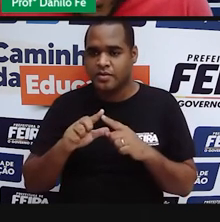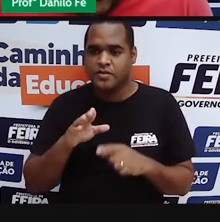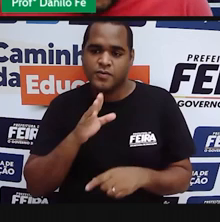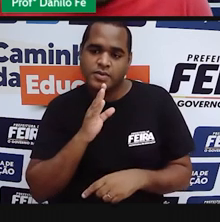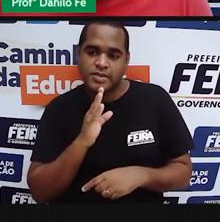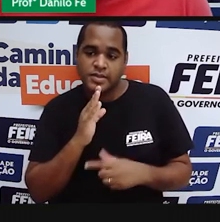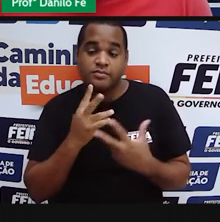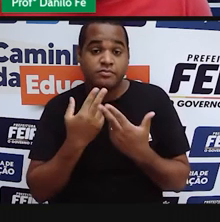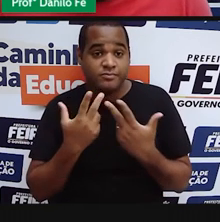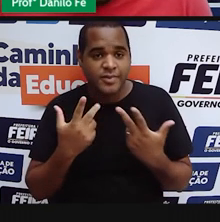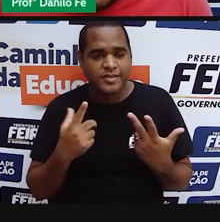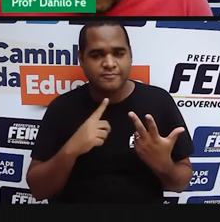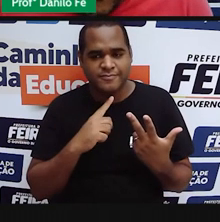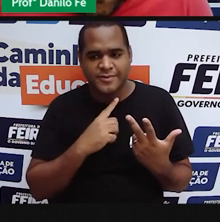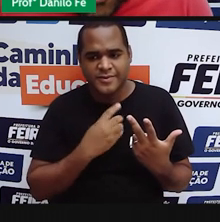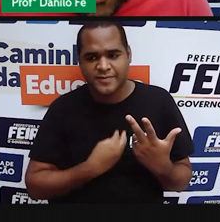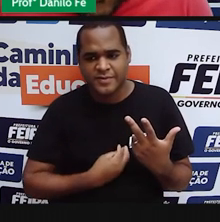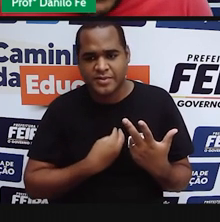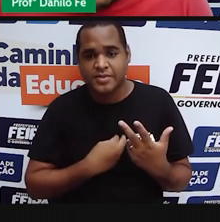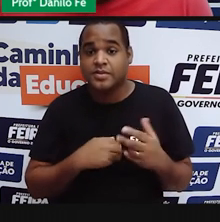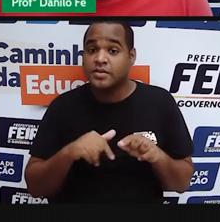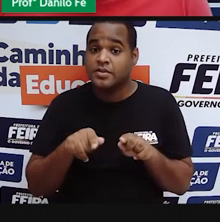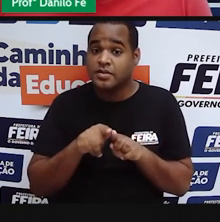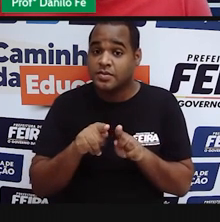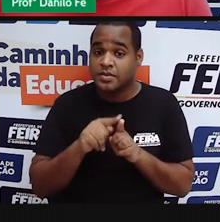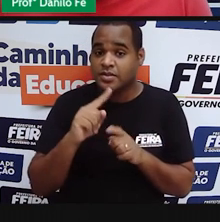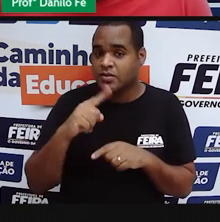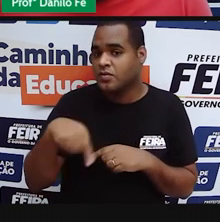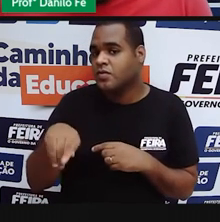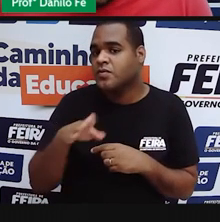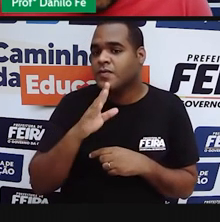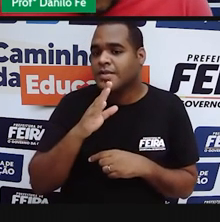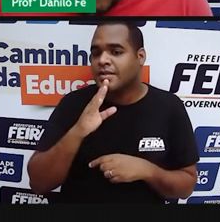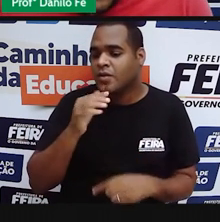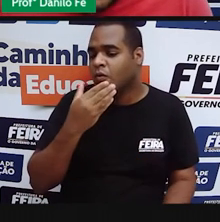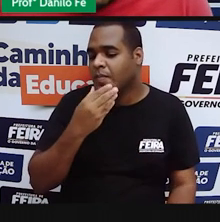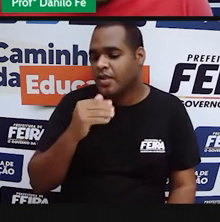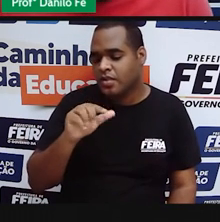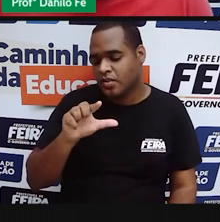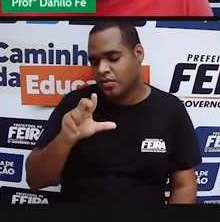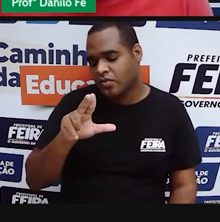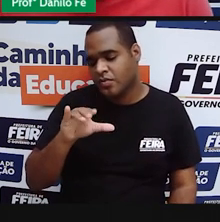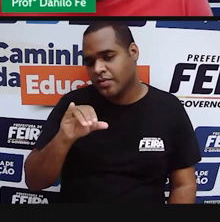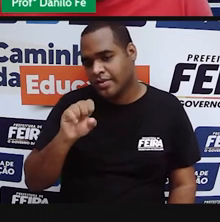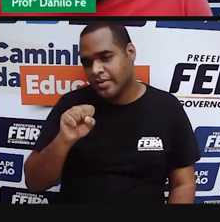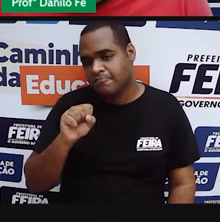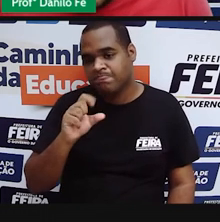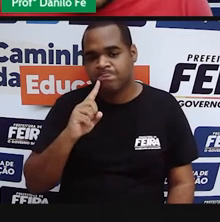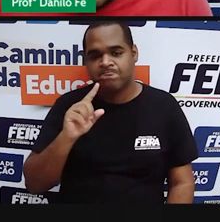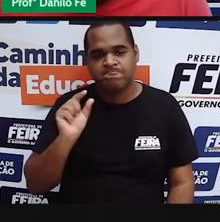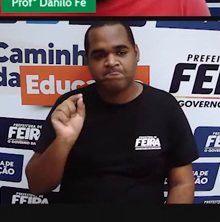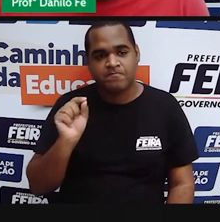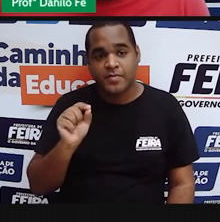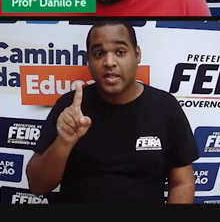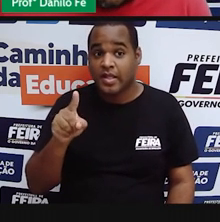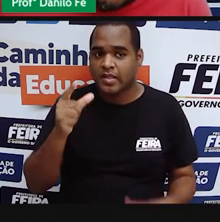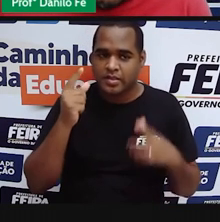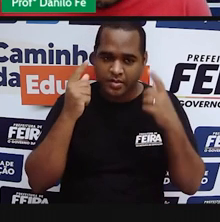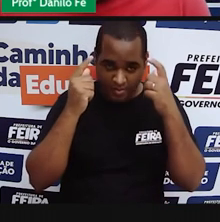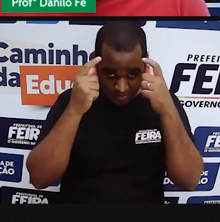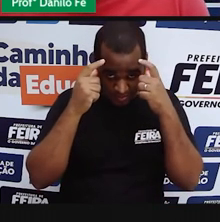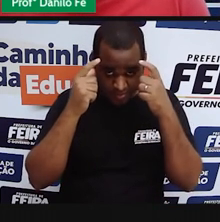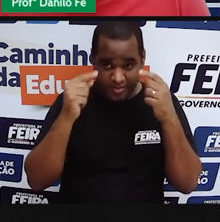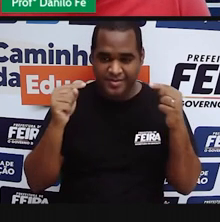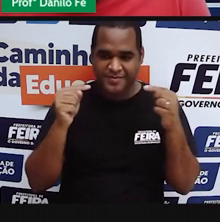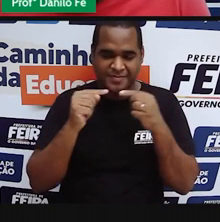Marquiazel, nós conhecemos o Suê e nós conhecemos o Rocha. A gente conheceu o Luiz V, que foi o símbolo